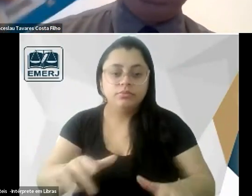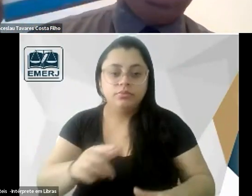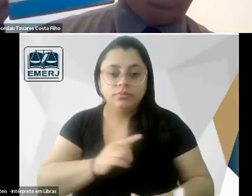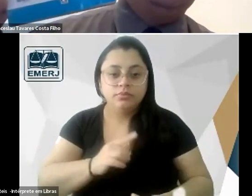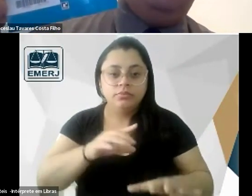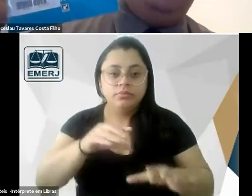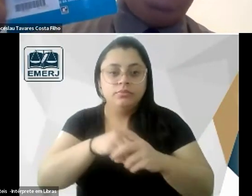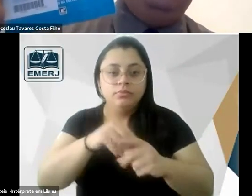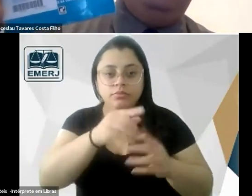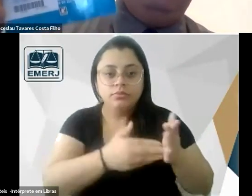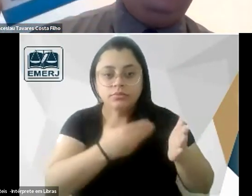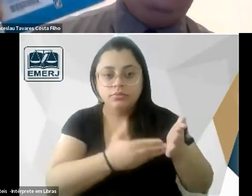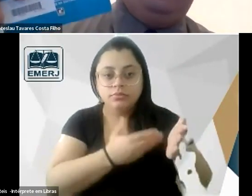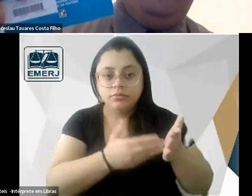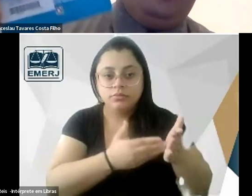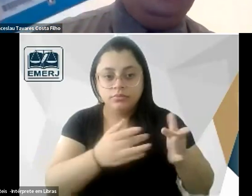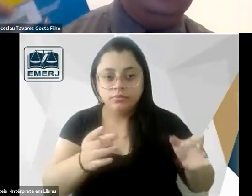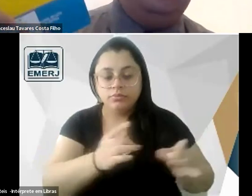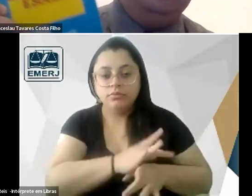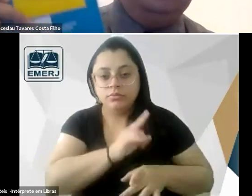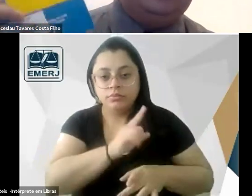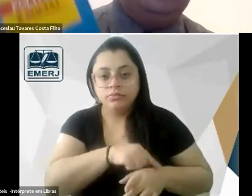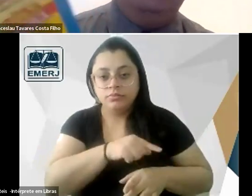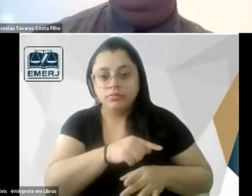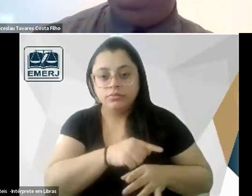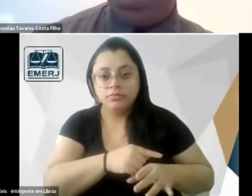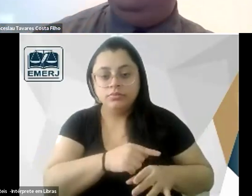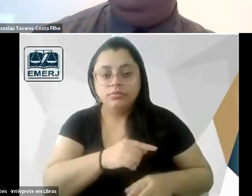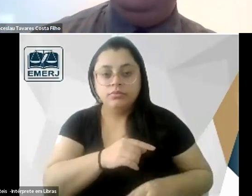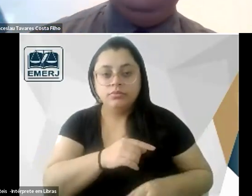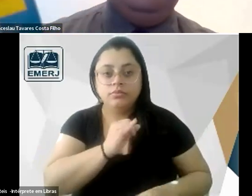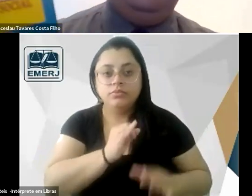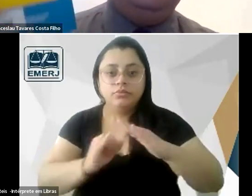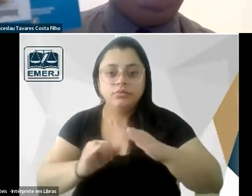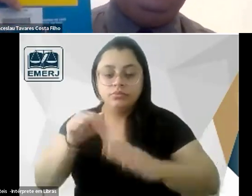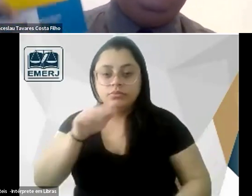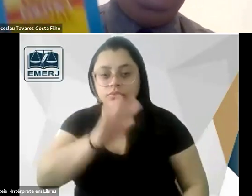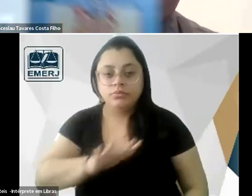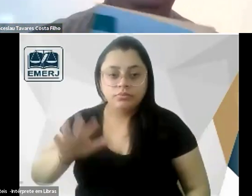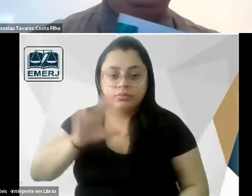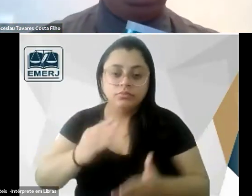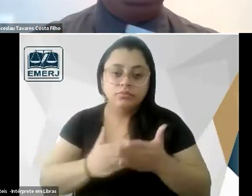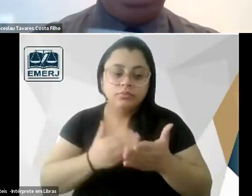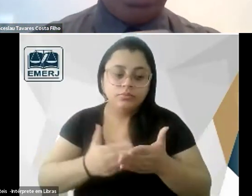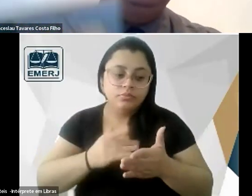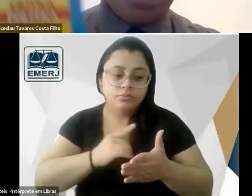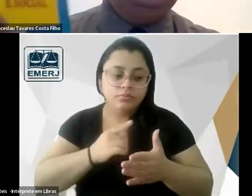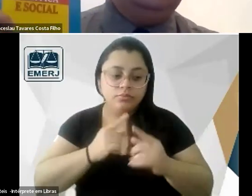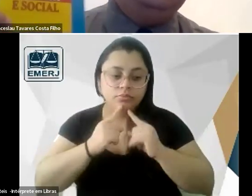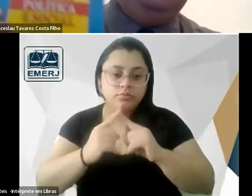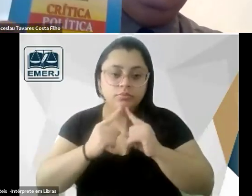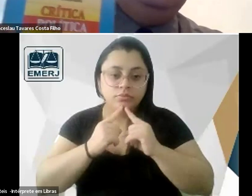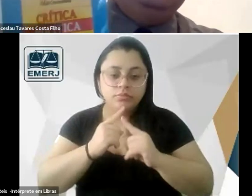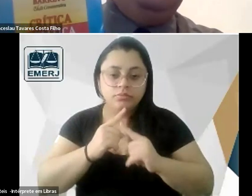que são as obras completas de Tobias Barreto que foram publicadas pelo Instituto Nacional do Livro e aqui está a parte de crítica política e social inclusive